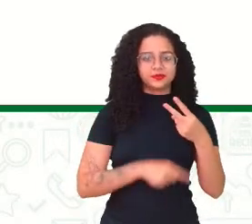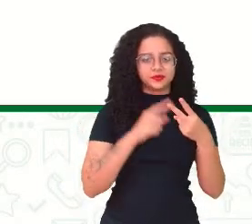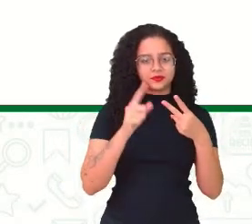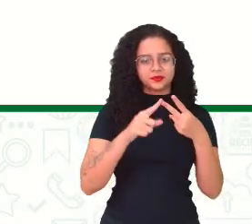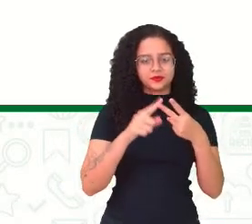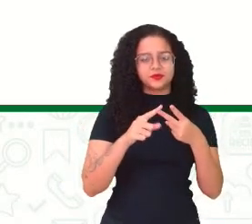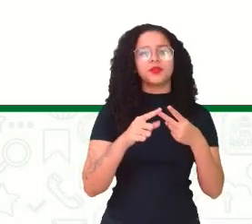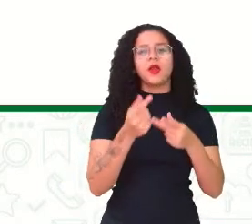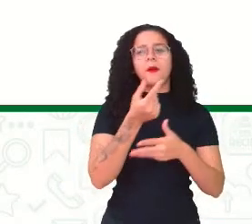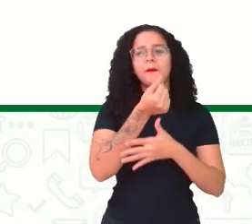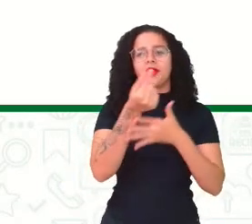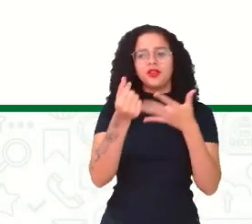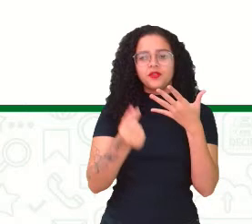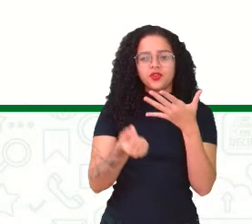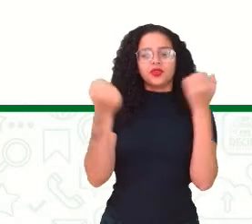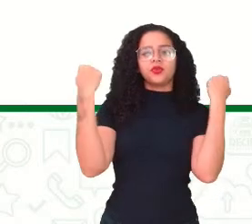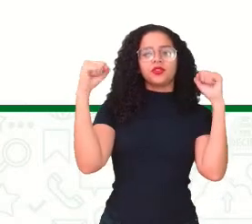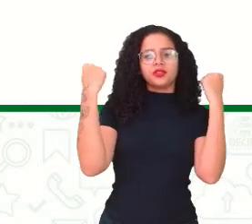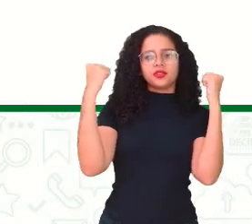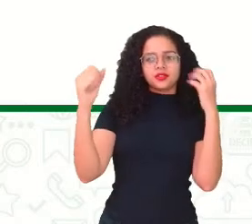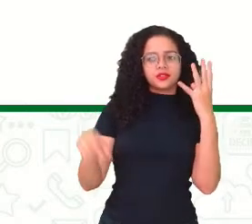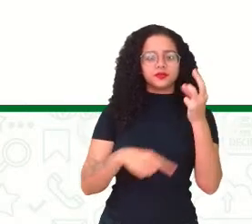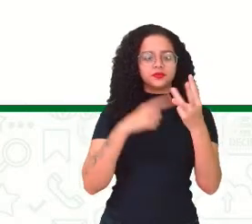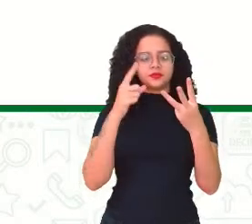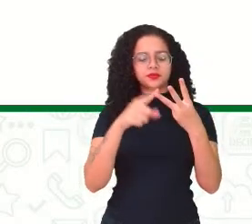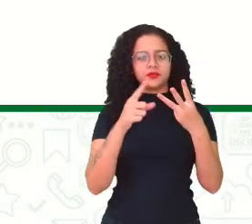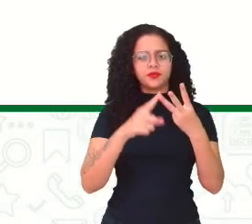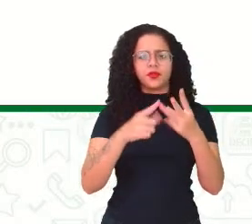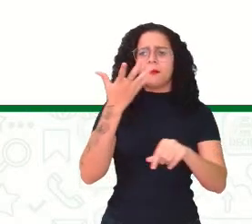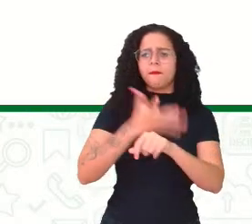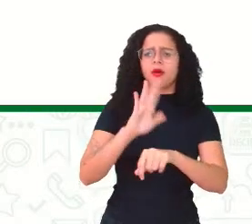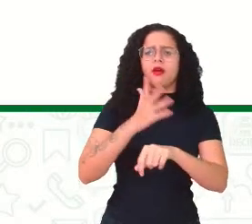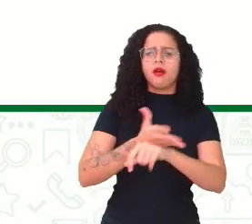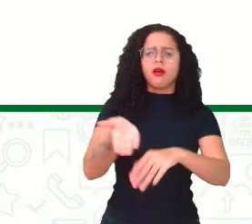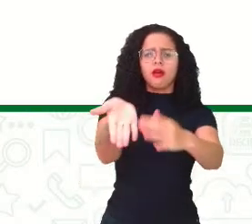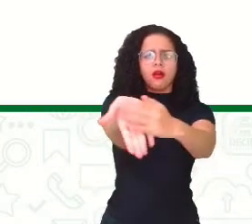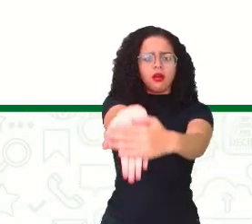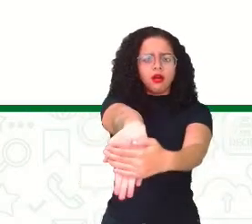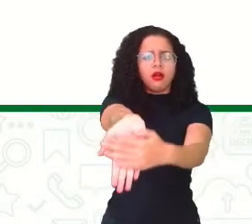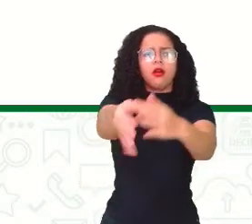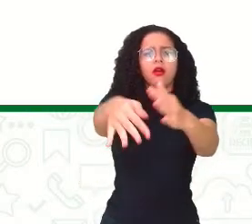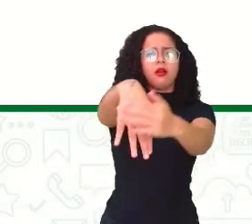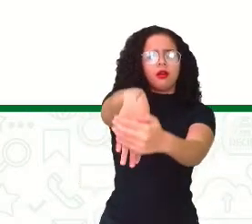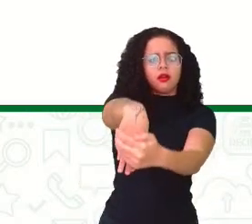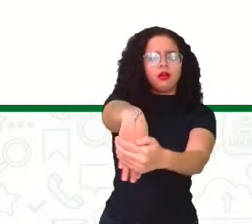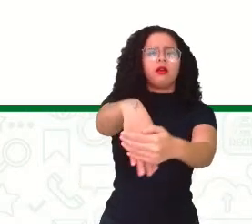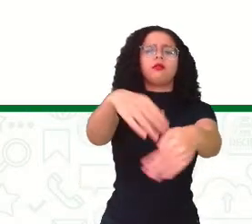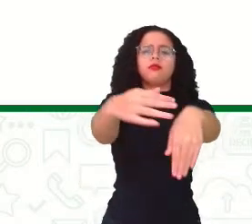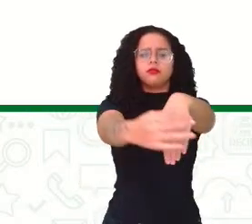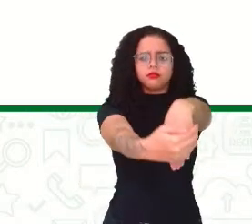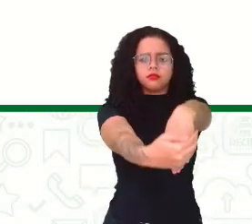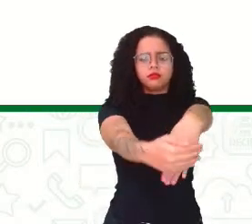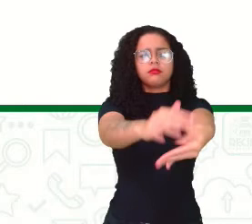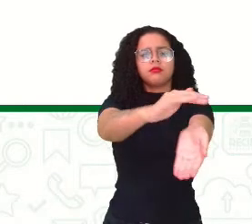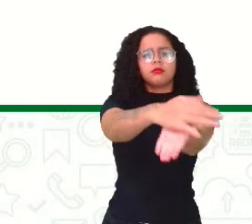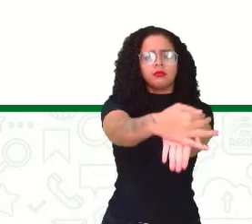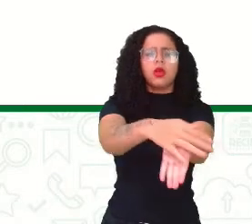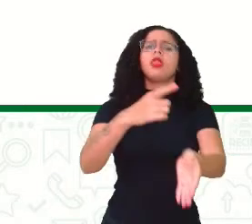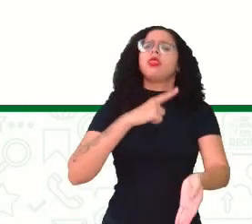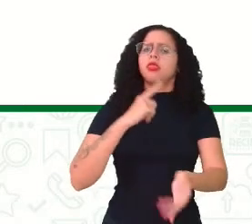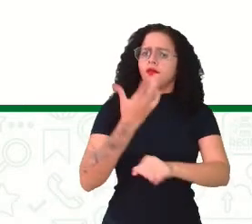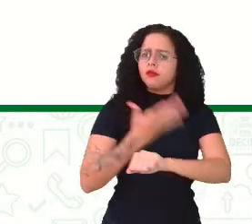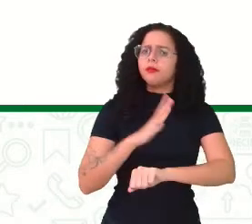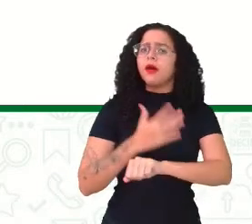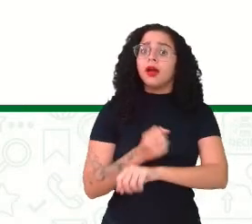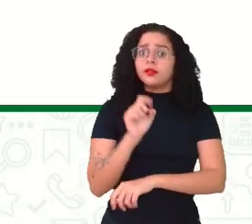os benefícios dos exercícios e prática de alongamento com o professor Helena. Pois é, teve prática, gente. Então, se você está